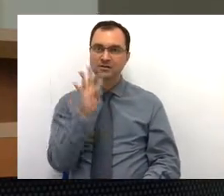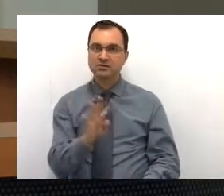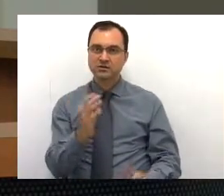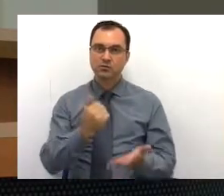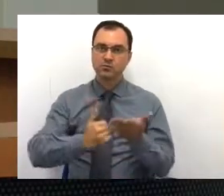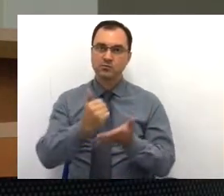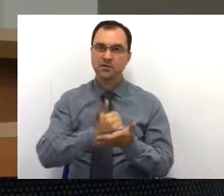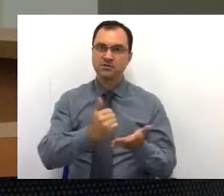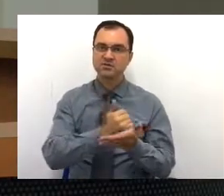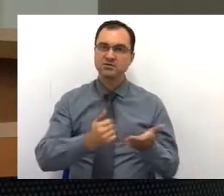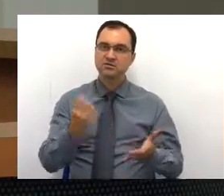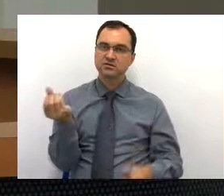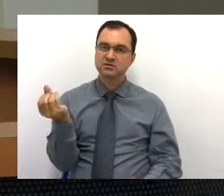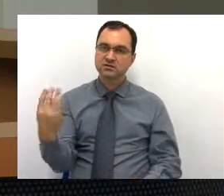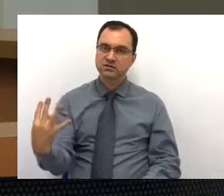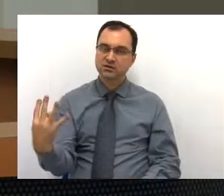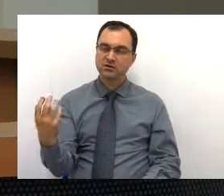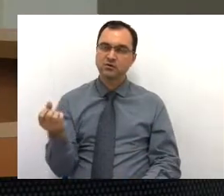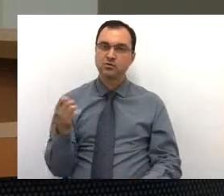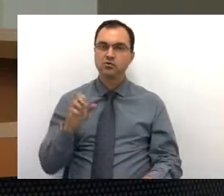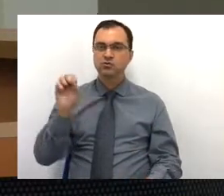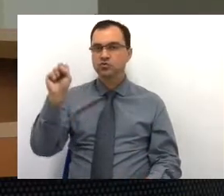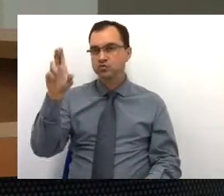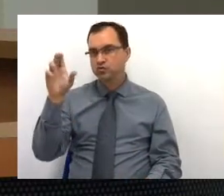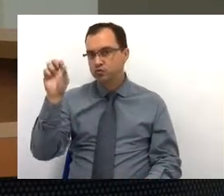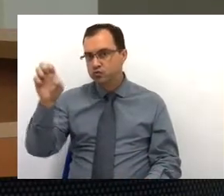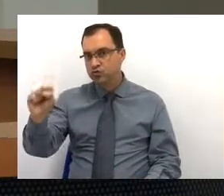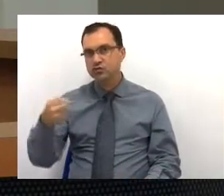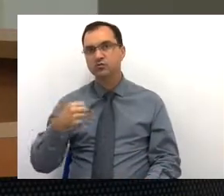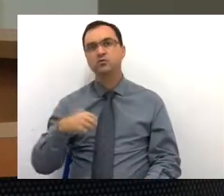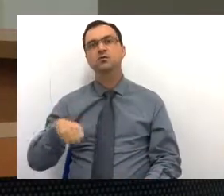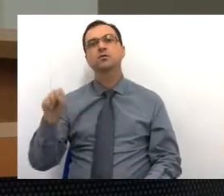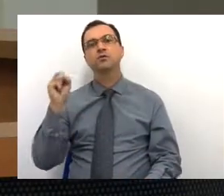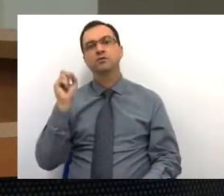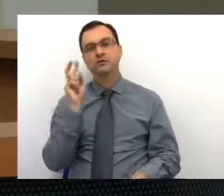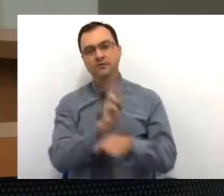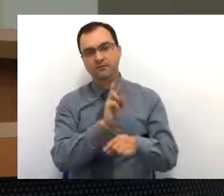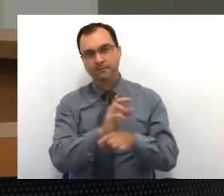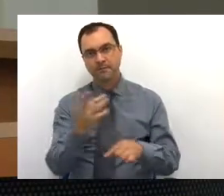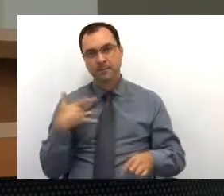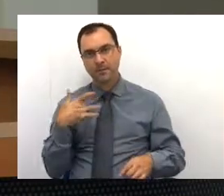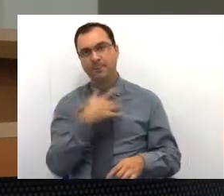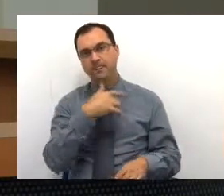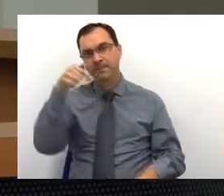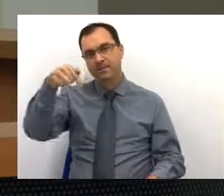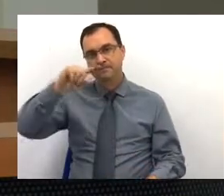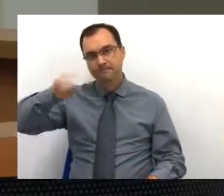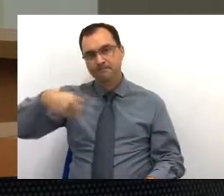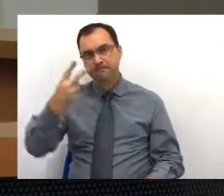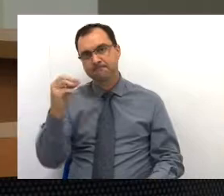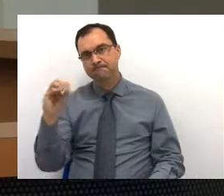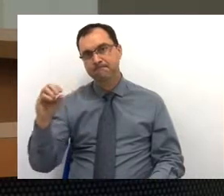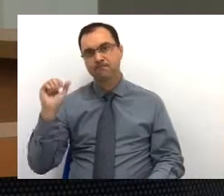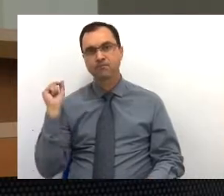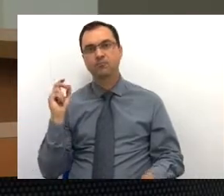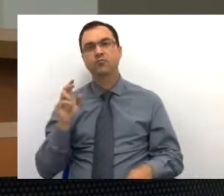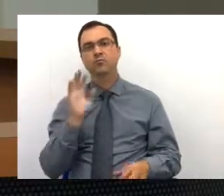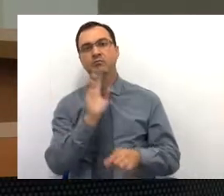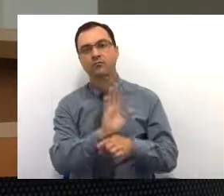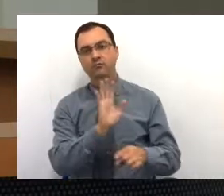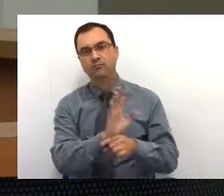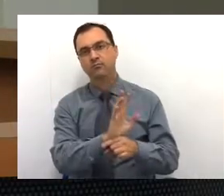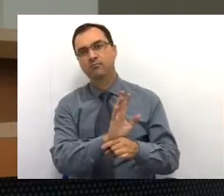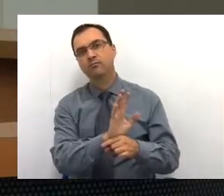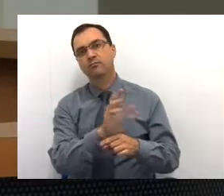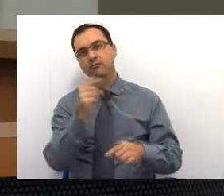64. Gestão SUS, 500 mil reais. Vigilância em saúde, 7 milhões e 200. Assistência farmacêutica,